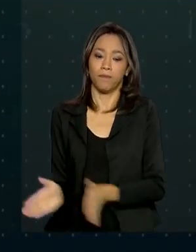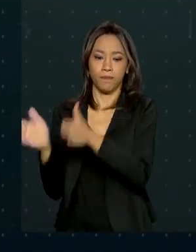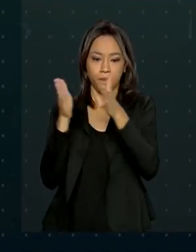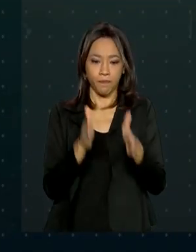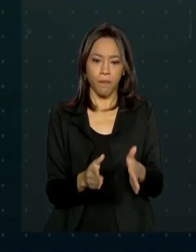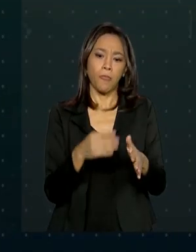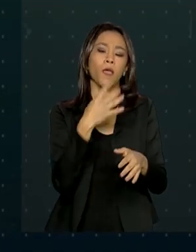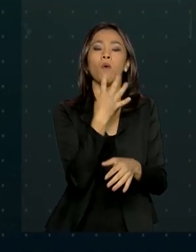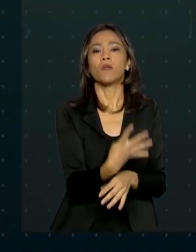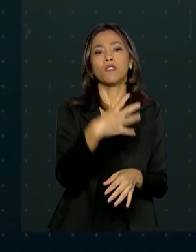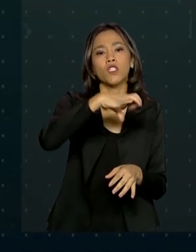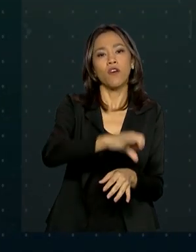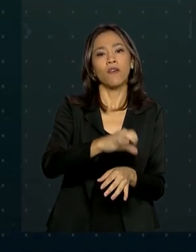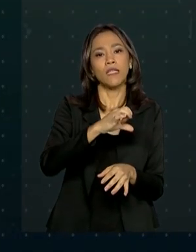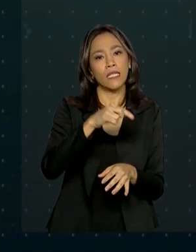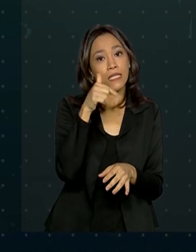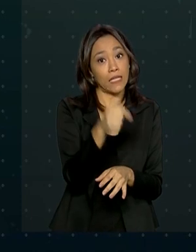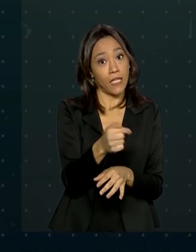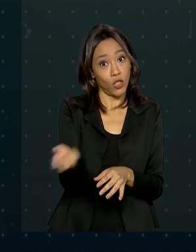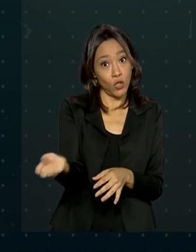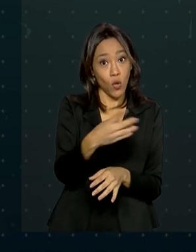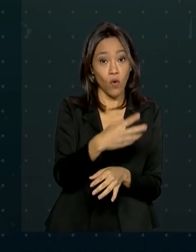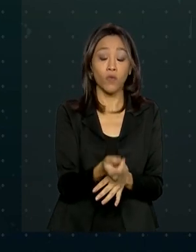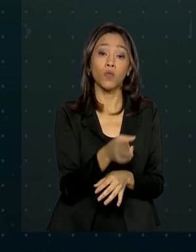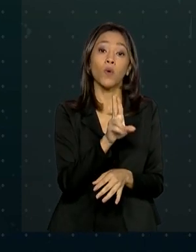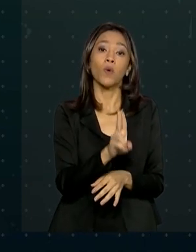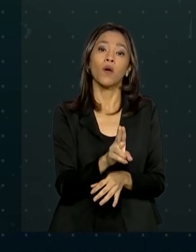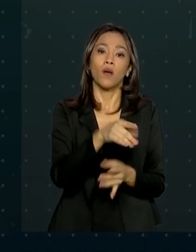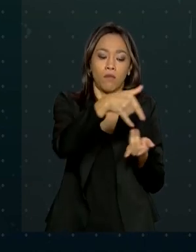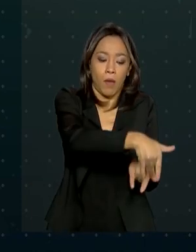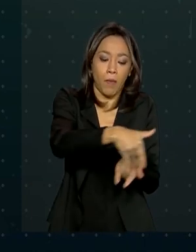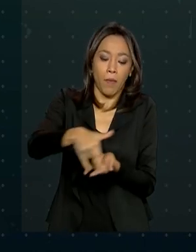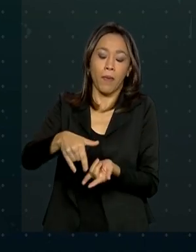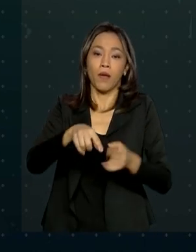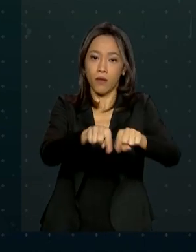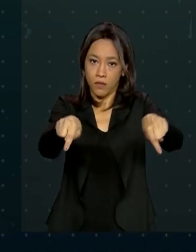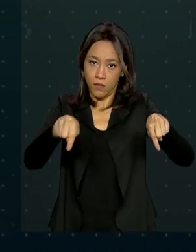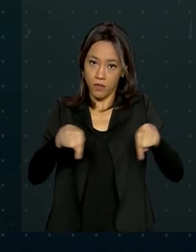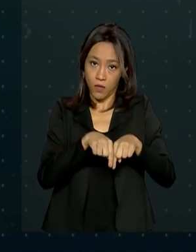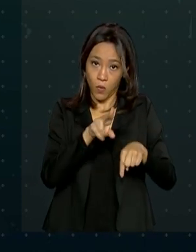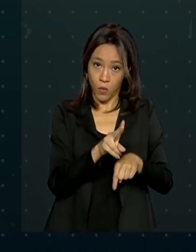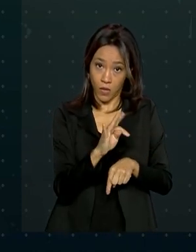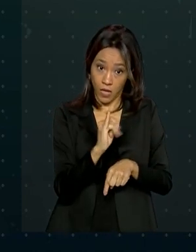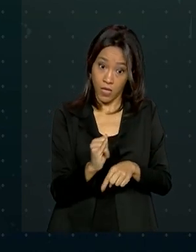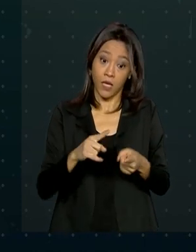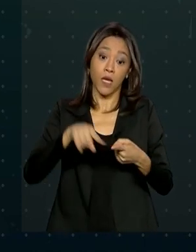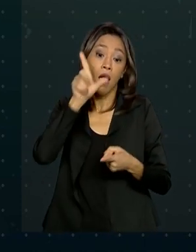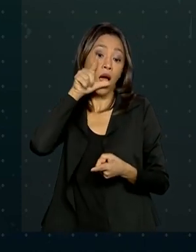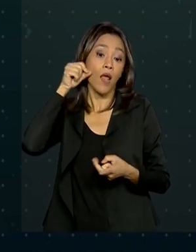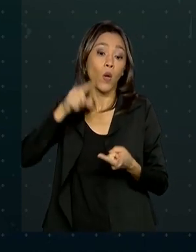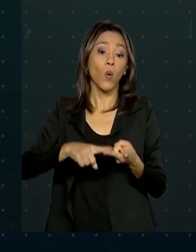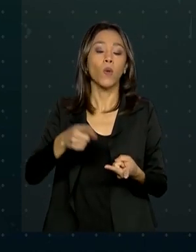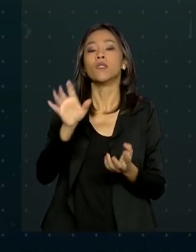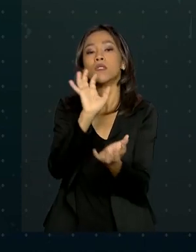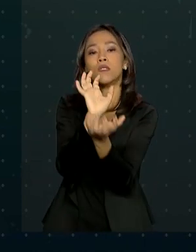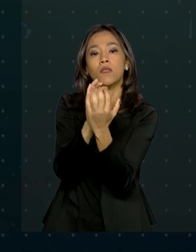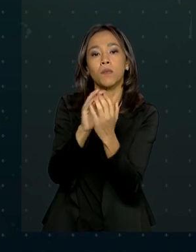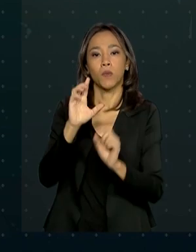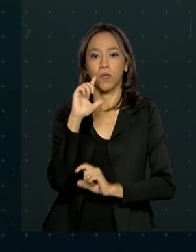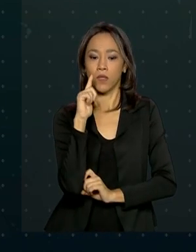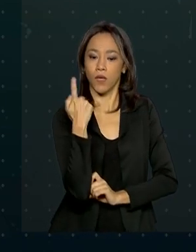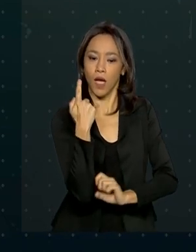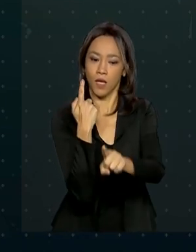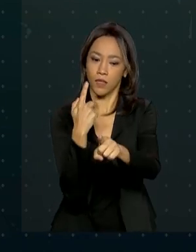497 novos leitos de unidade de terapia intensiva foram habilitados nos estados de Alagoas, Pernambuco e Goiás